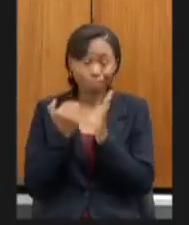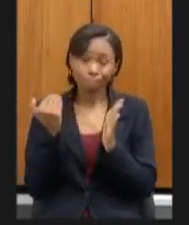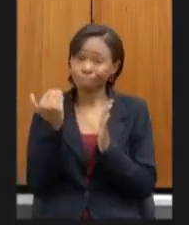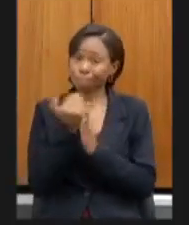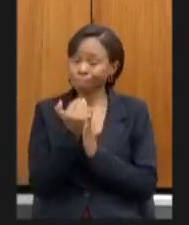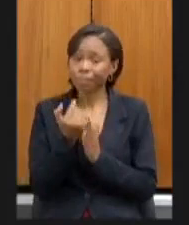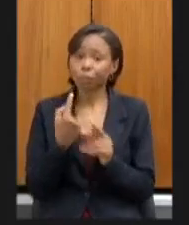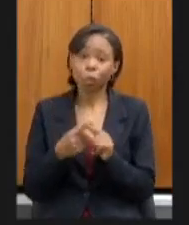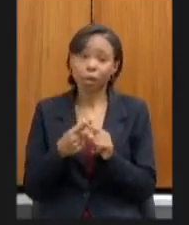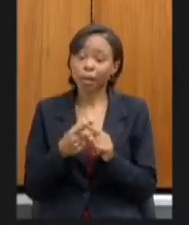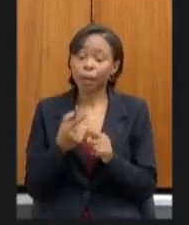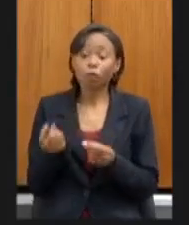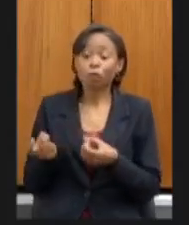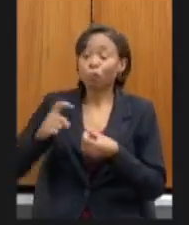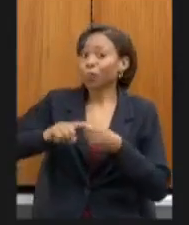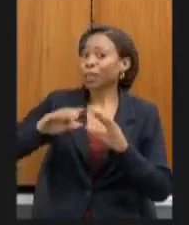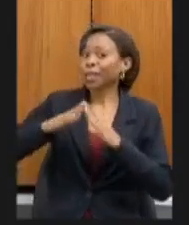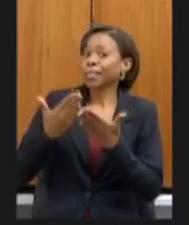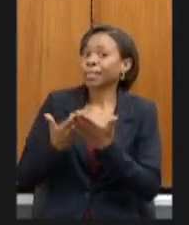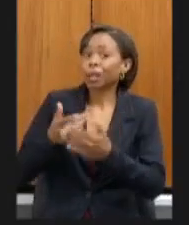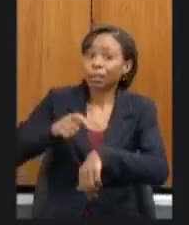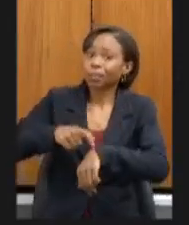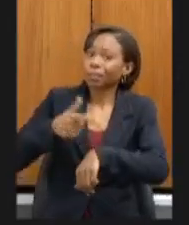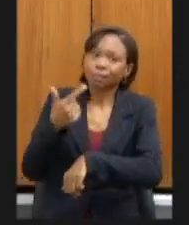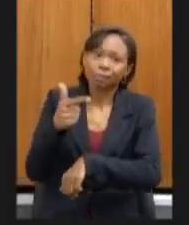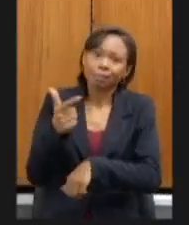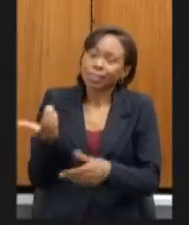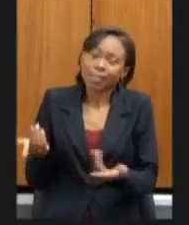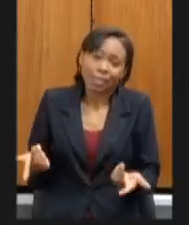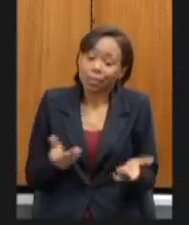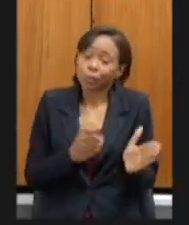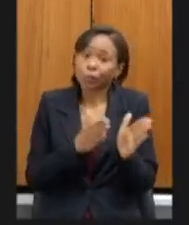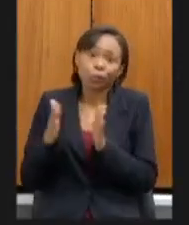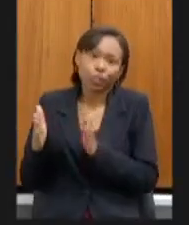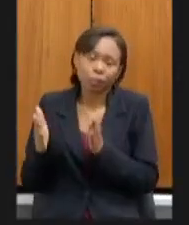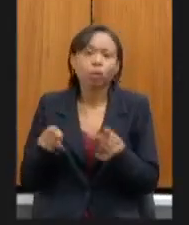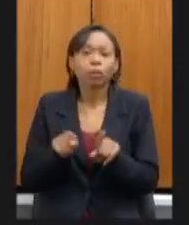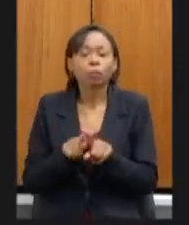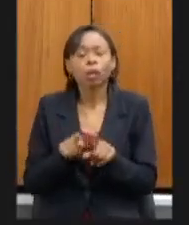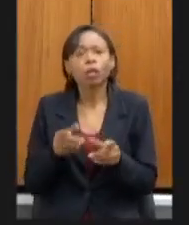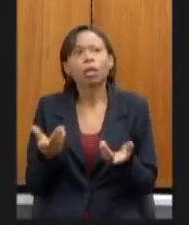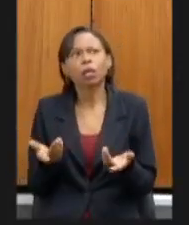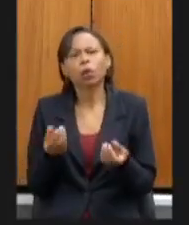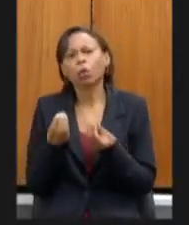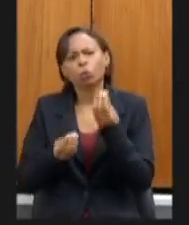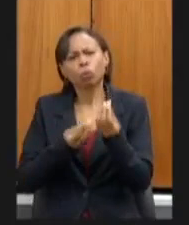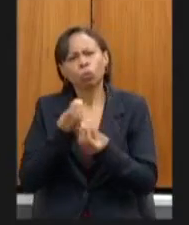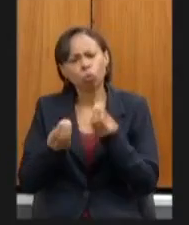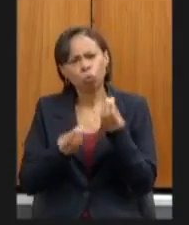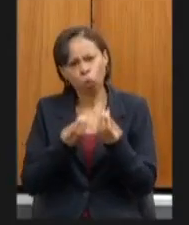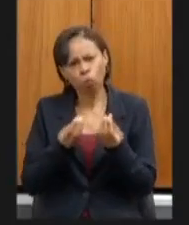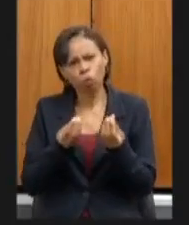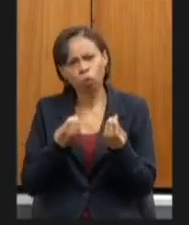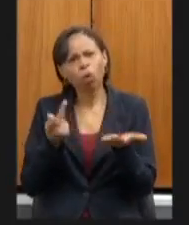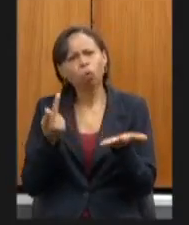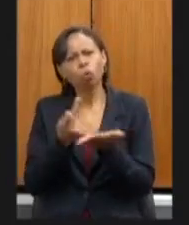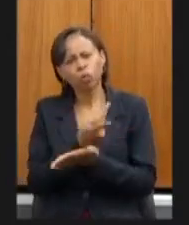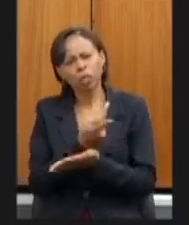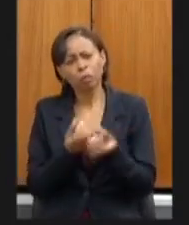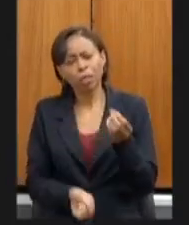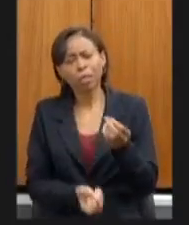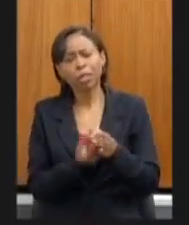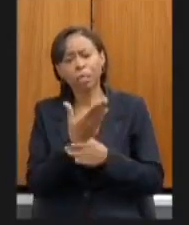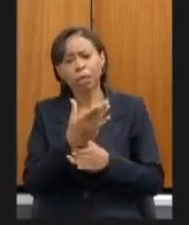previsão do retorno dessas aulas como ficará para essas crianças na perspectiva da educação e também como está se dando a implementação da legislação